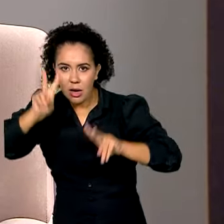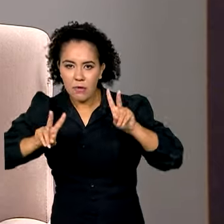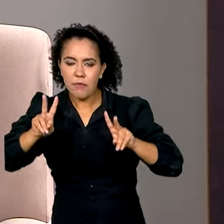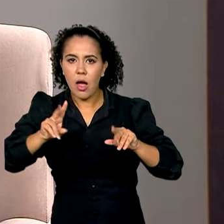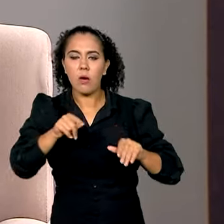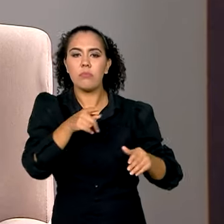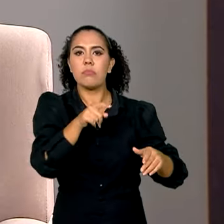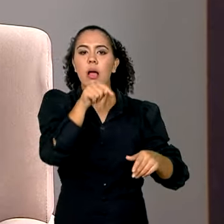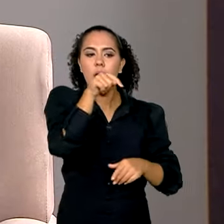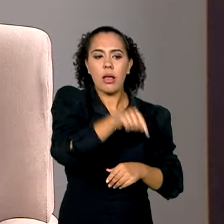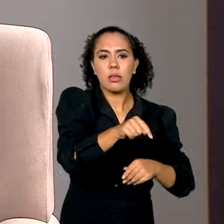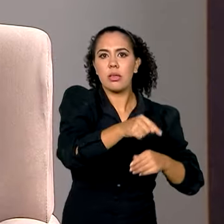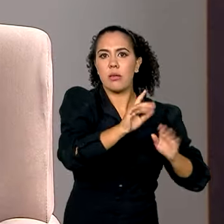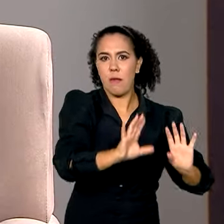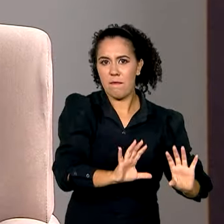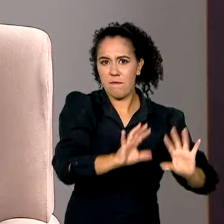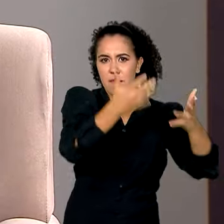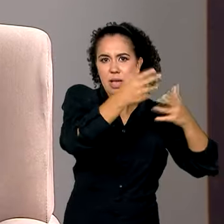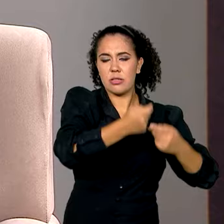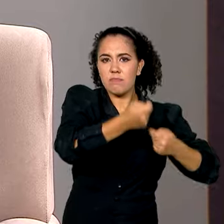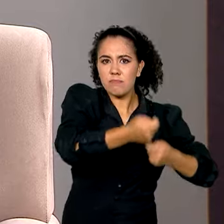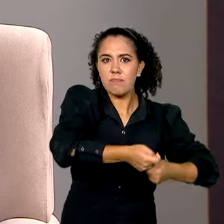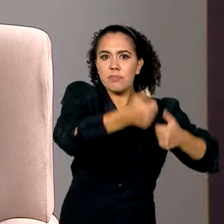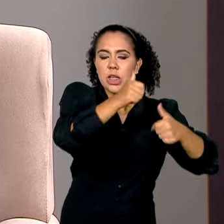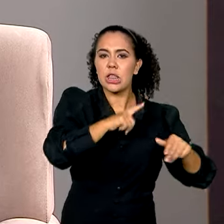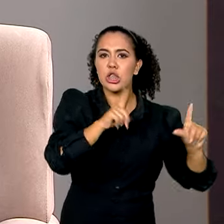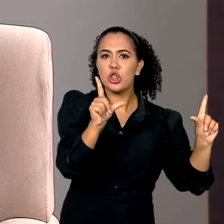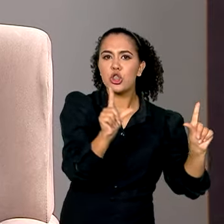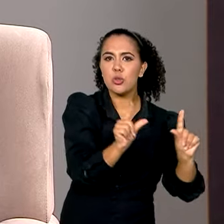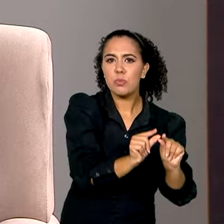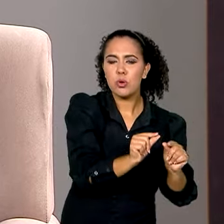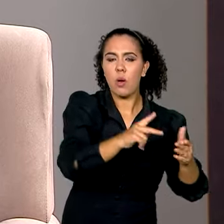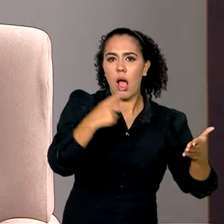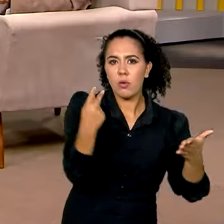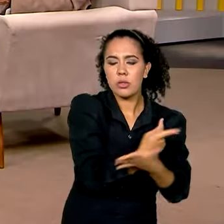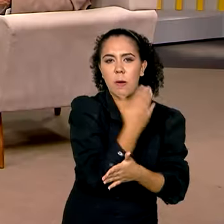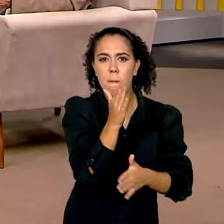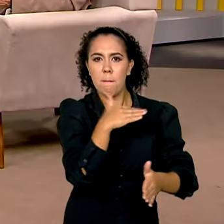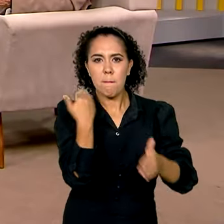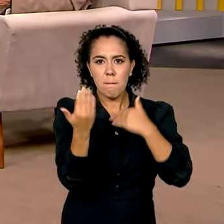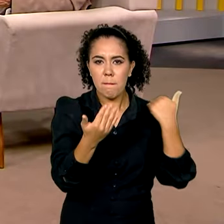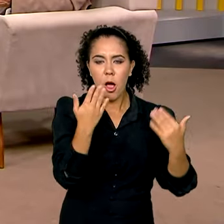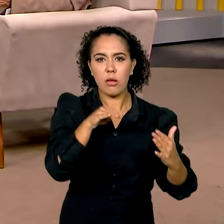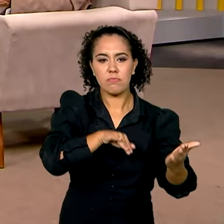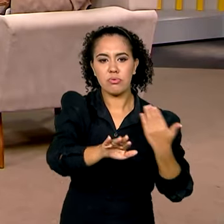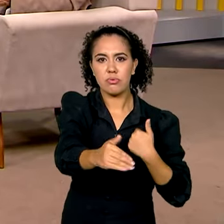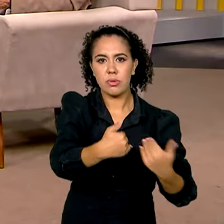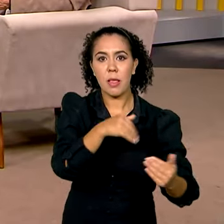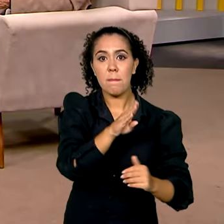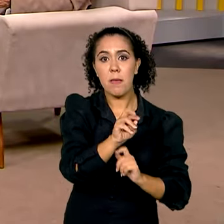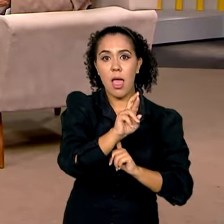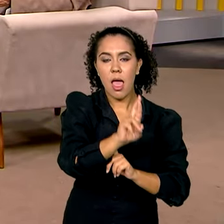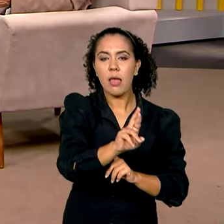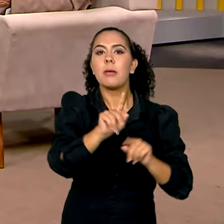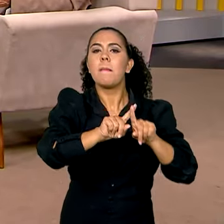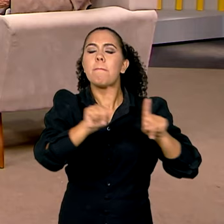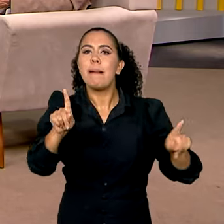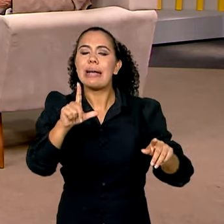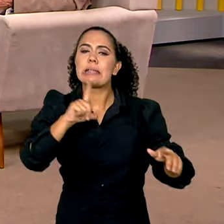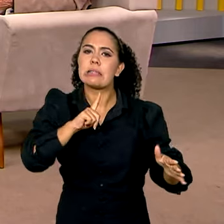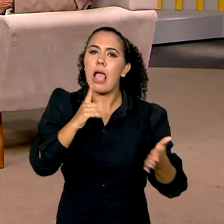redução do número de mortos nas rodovias, mas o número de acidentes ainda reflete